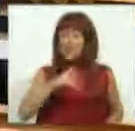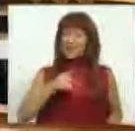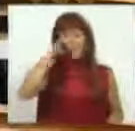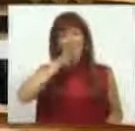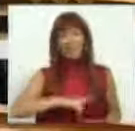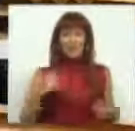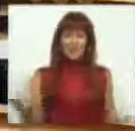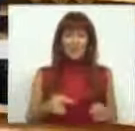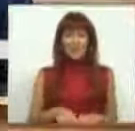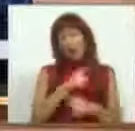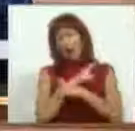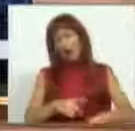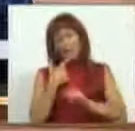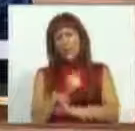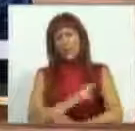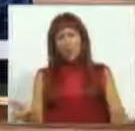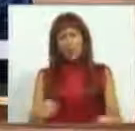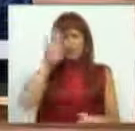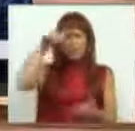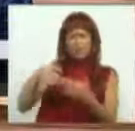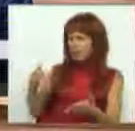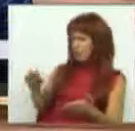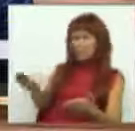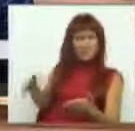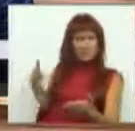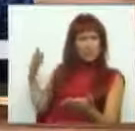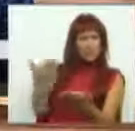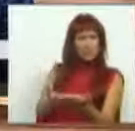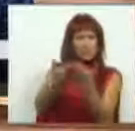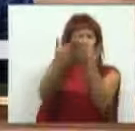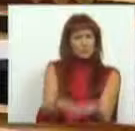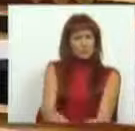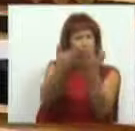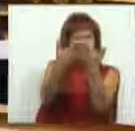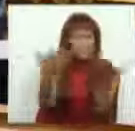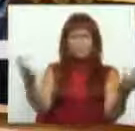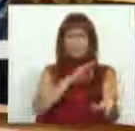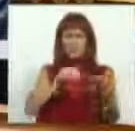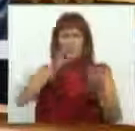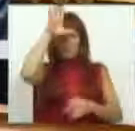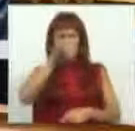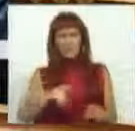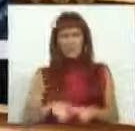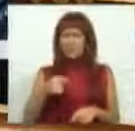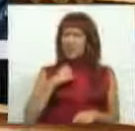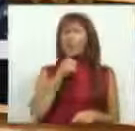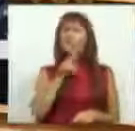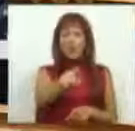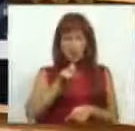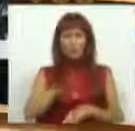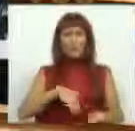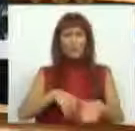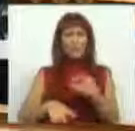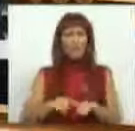invocou, impedir a solução que o Partido Socialista aqui propunha. O Sr. Secretário de Estado faz uma opção,